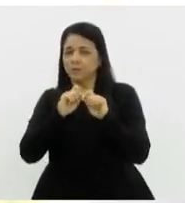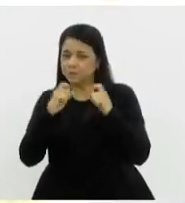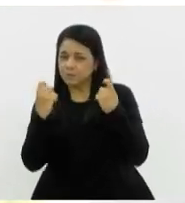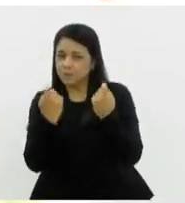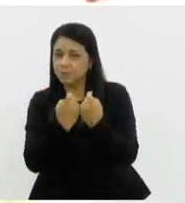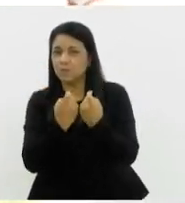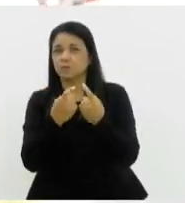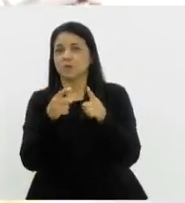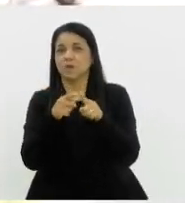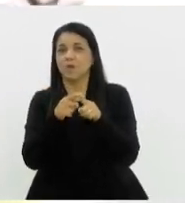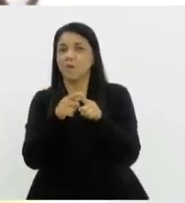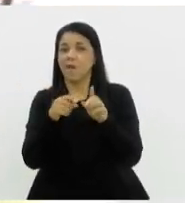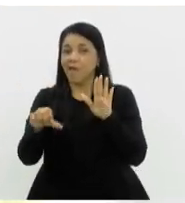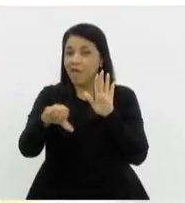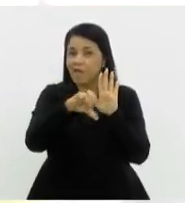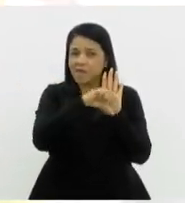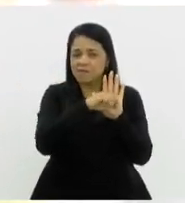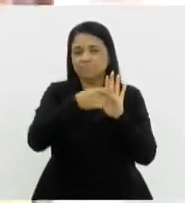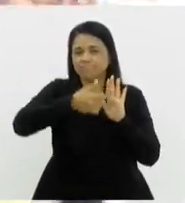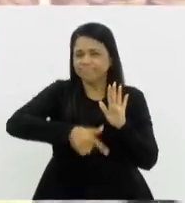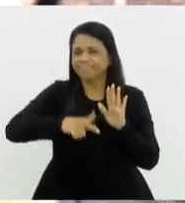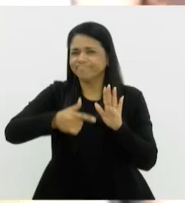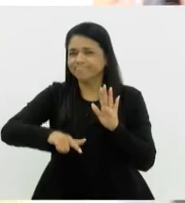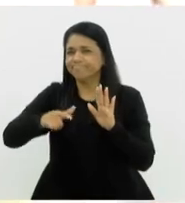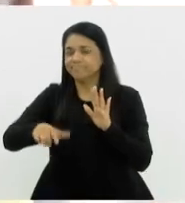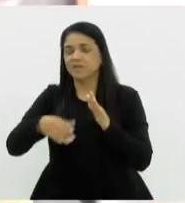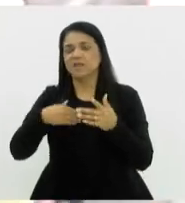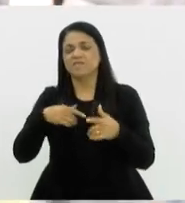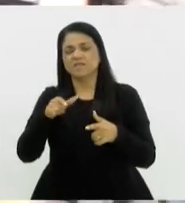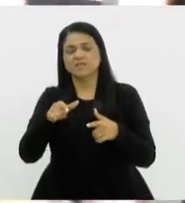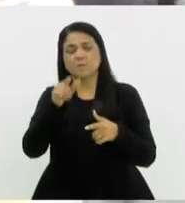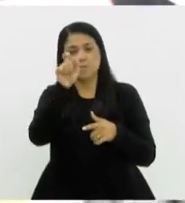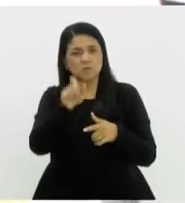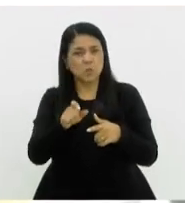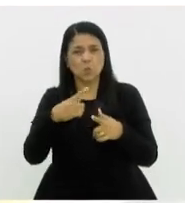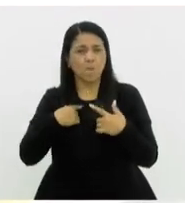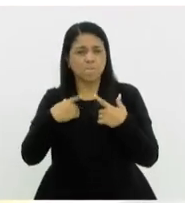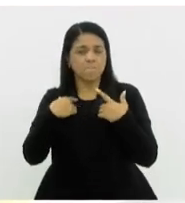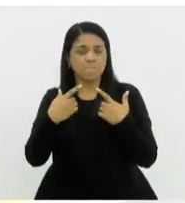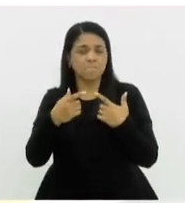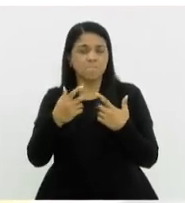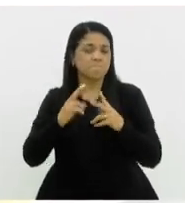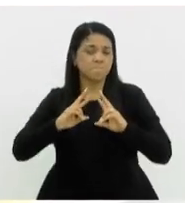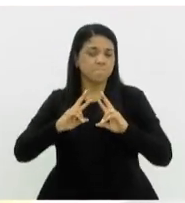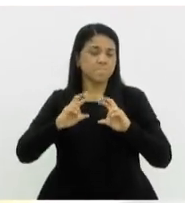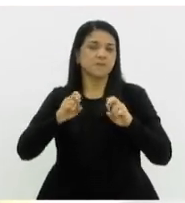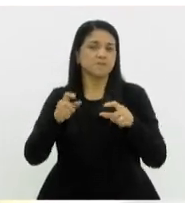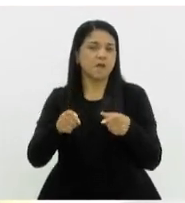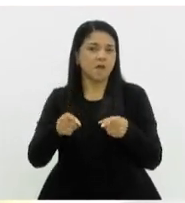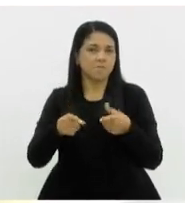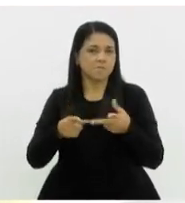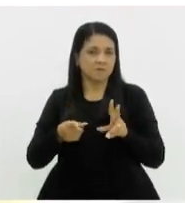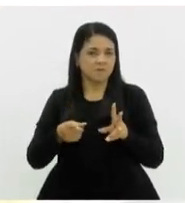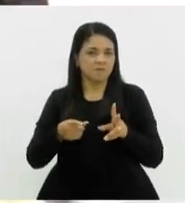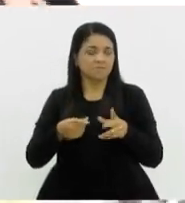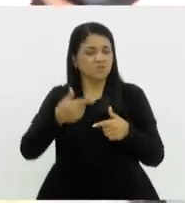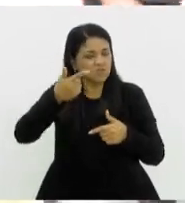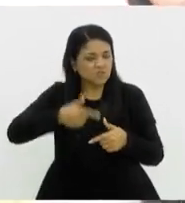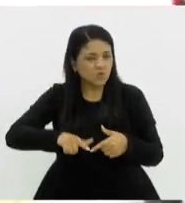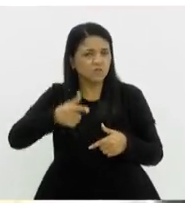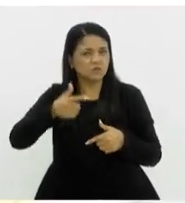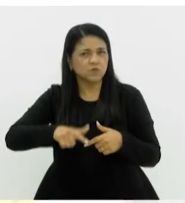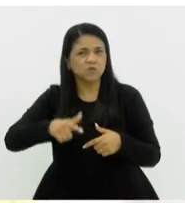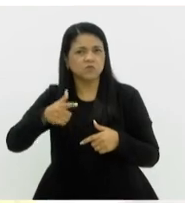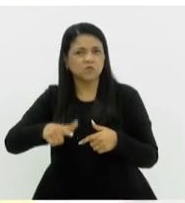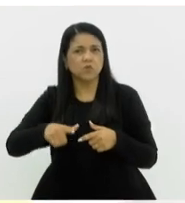a ser crimes de repetição. Às o agressor, ele não percebe, não sabe, ou ele tem o hábito repetitivo de cometer